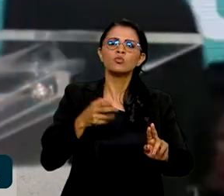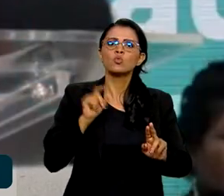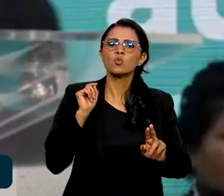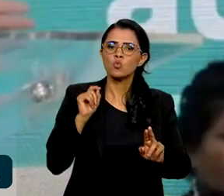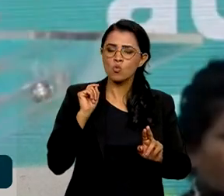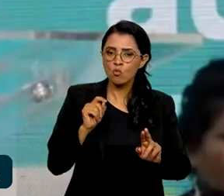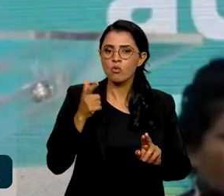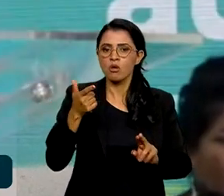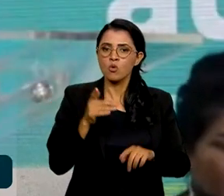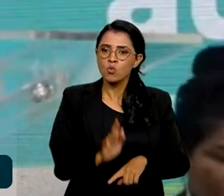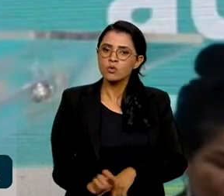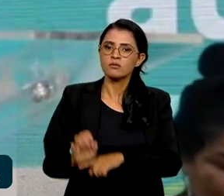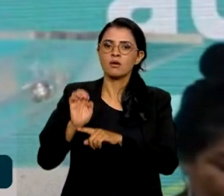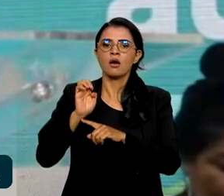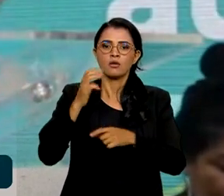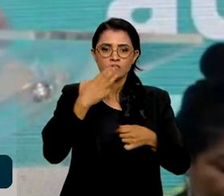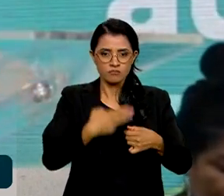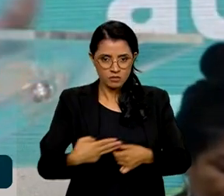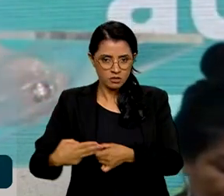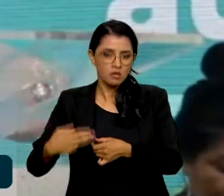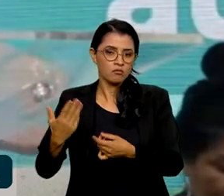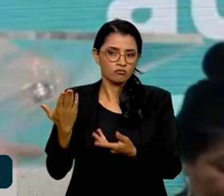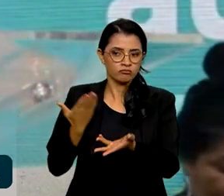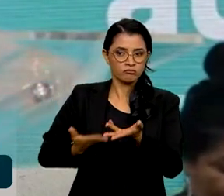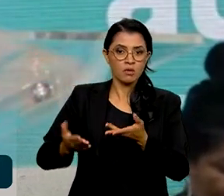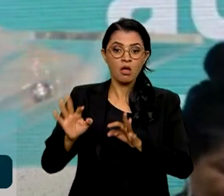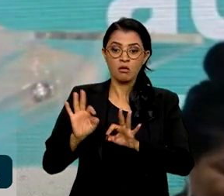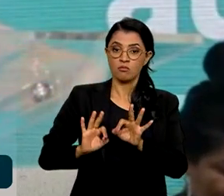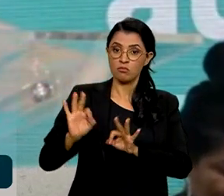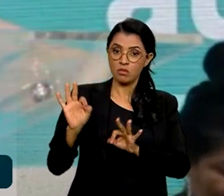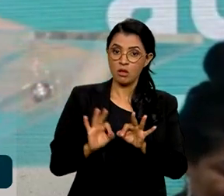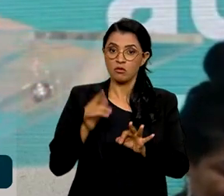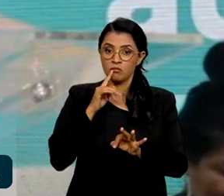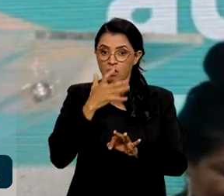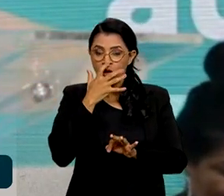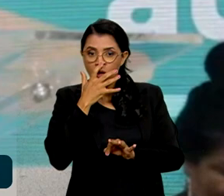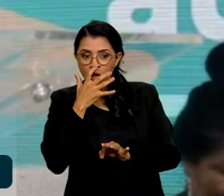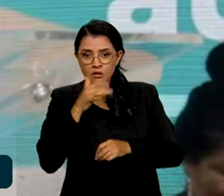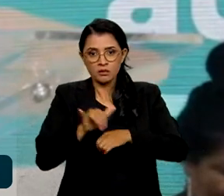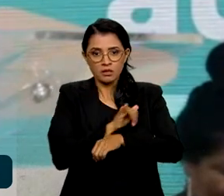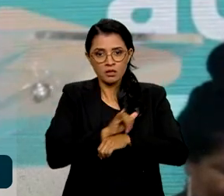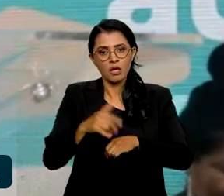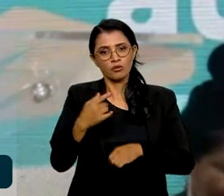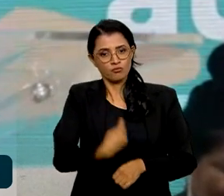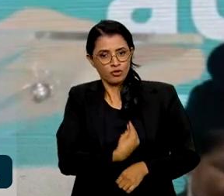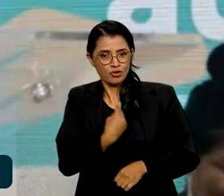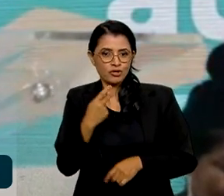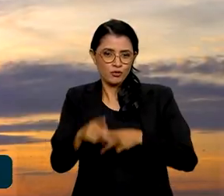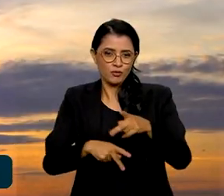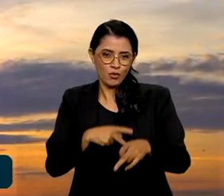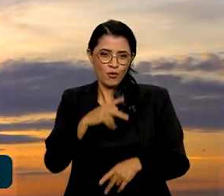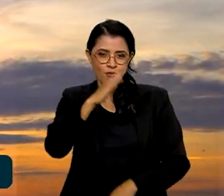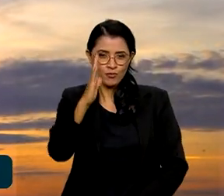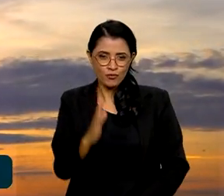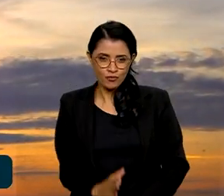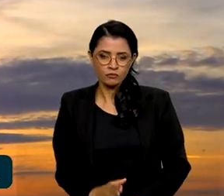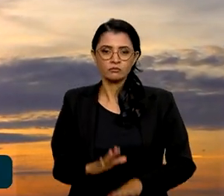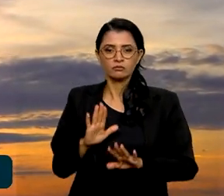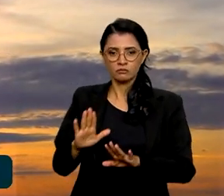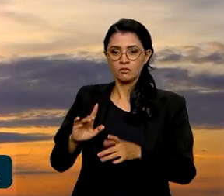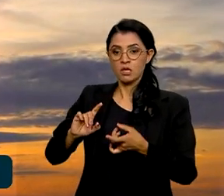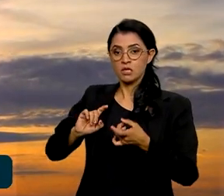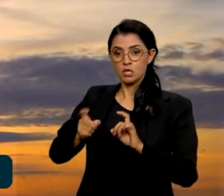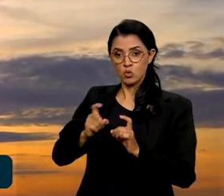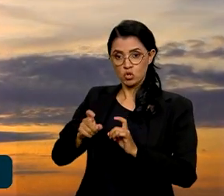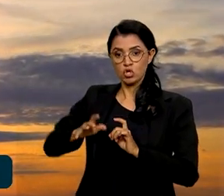tantos estados, os municípios, para seus planos de intervenção no dia a dia da vida do povo brasileiro. Para o Executivo,